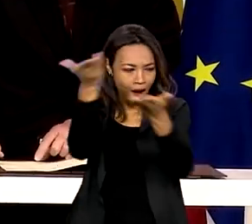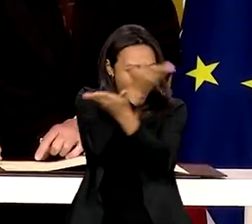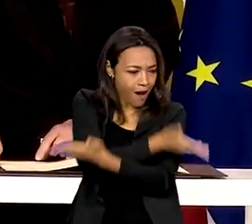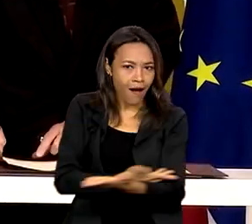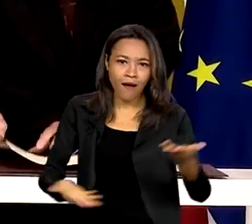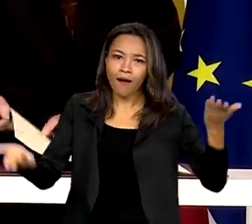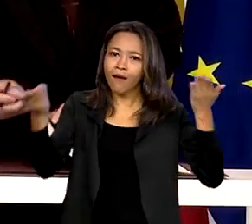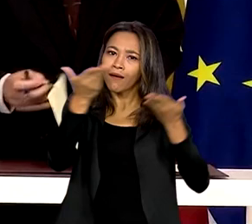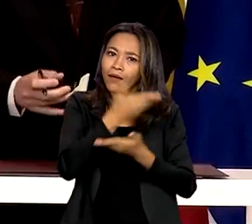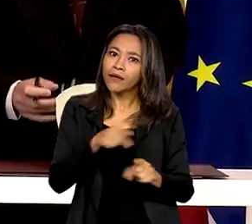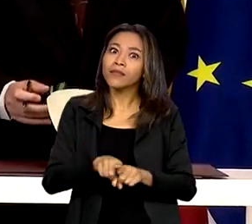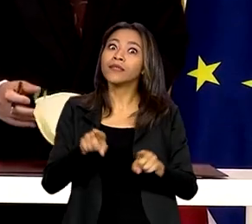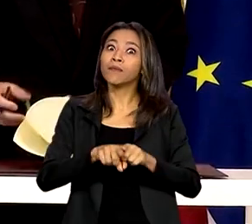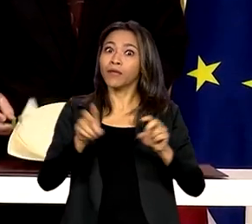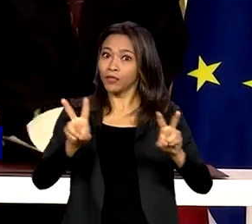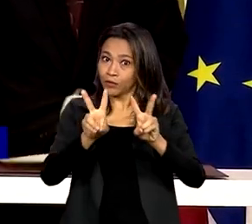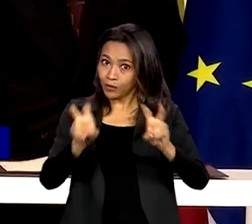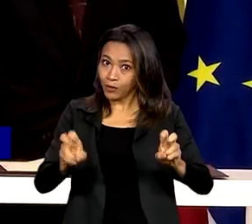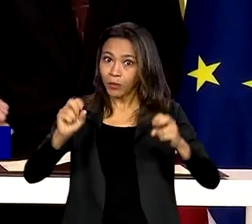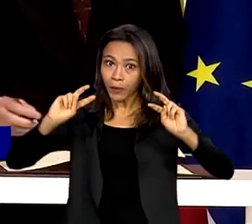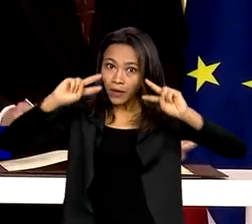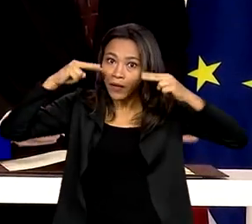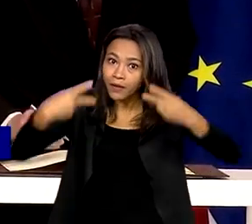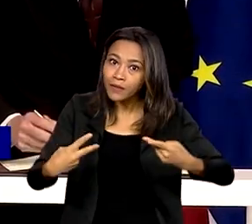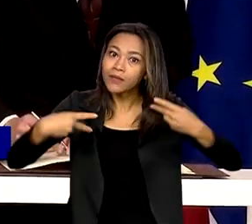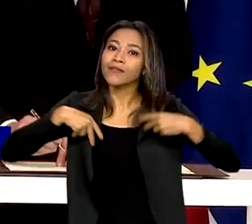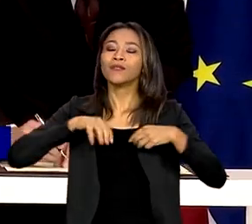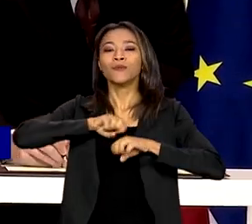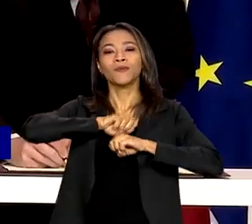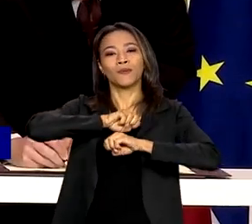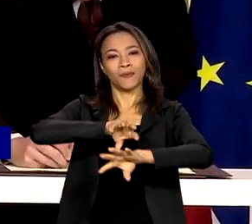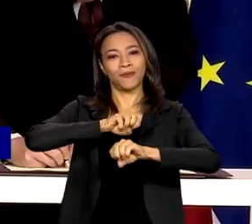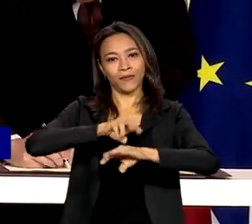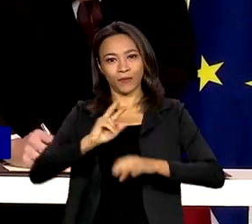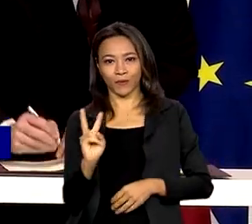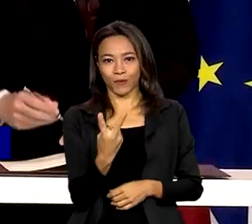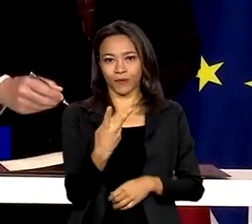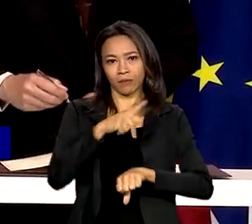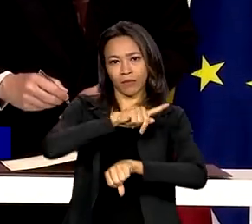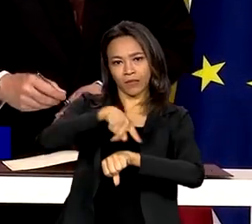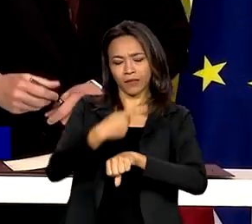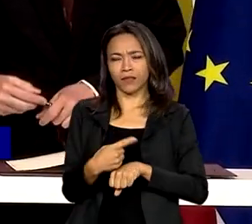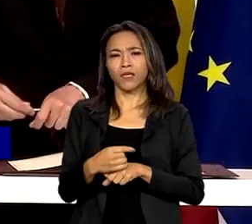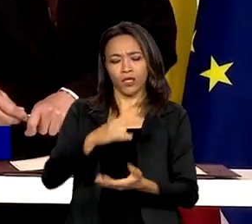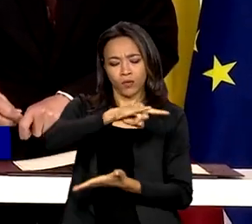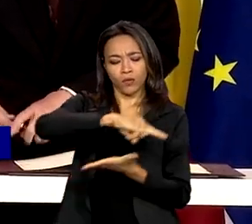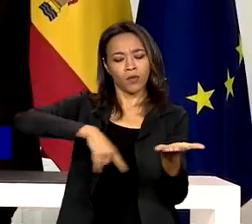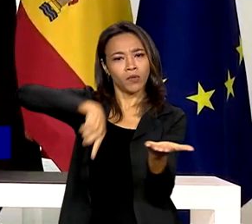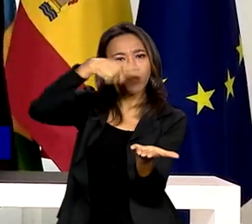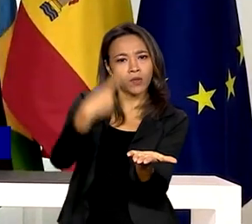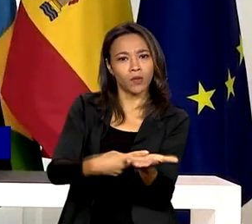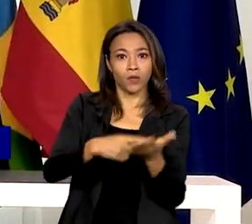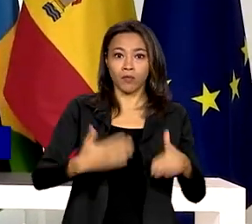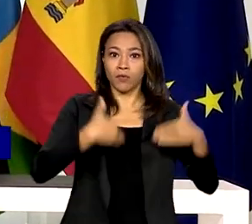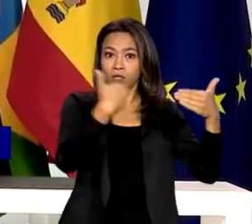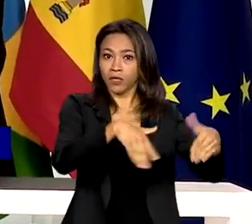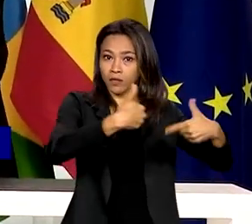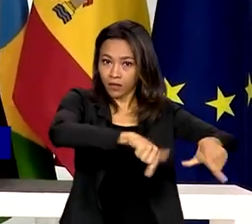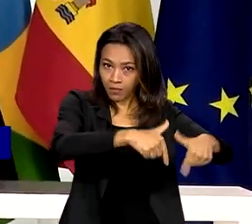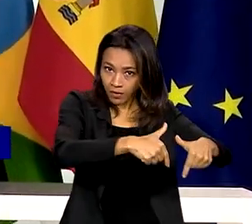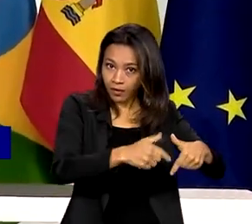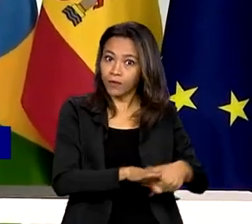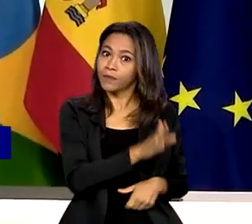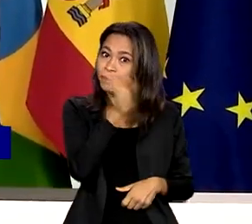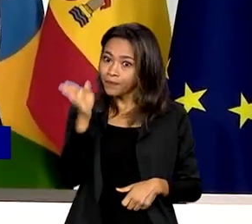também o reconhecimento de estudos entre os dois países. E um acordo de cooperação entre o Ministério do Trabalho e Emprego do Brasil